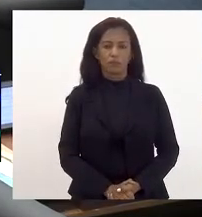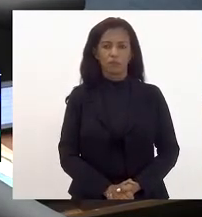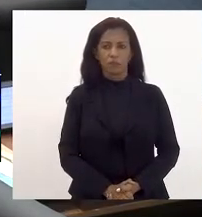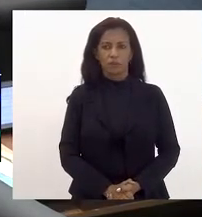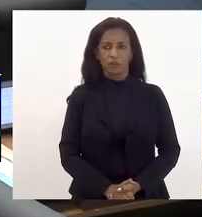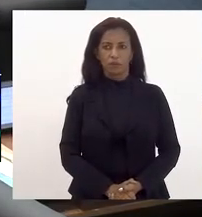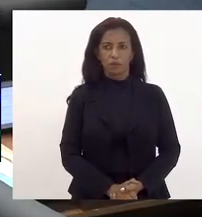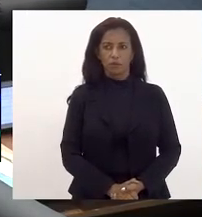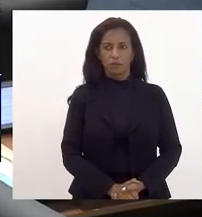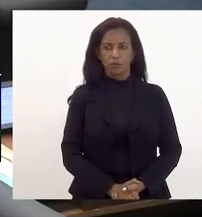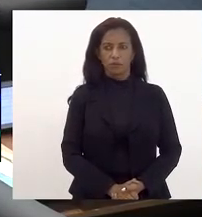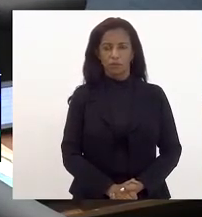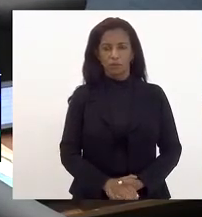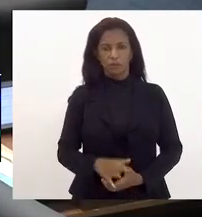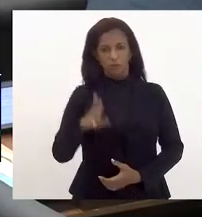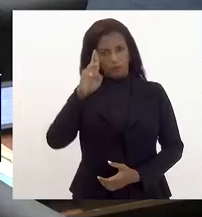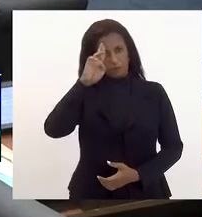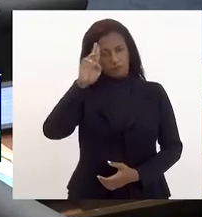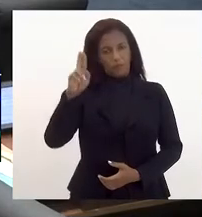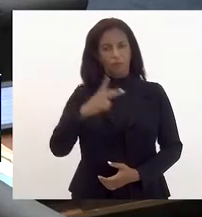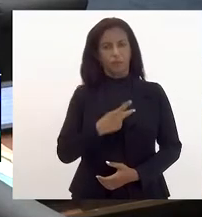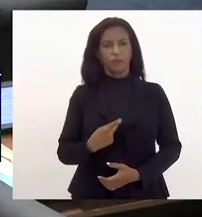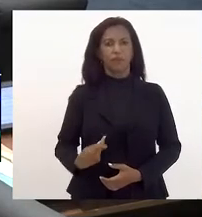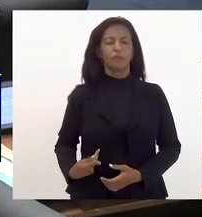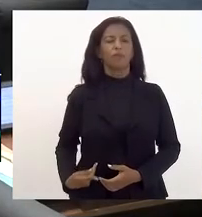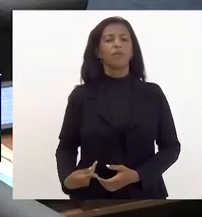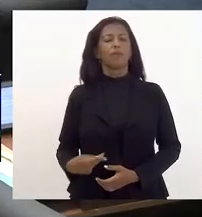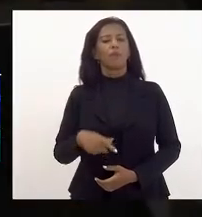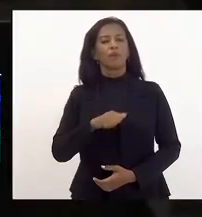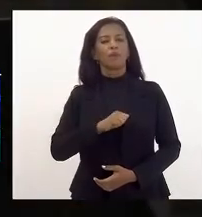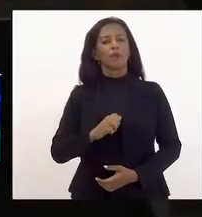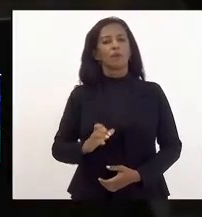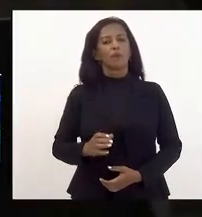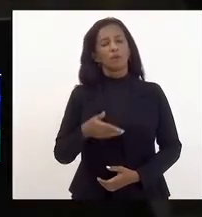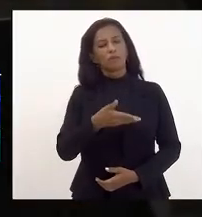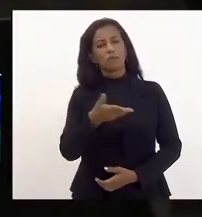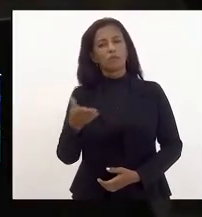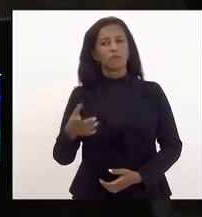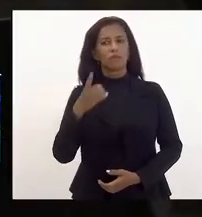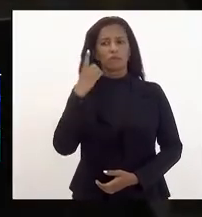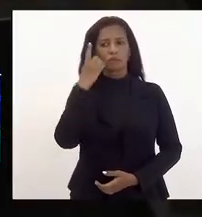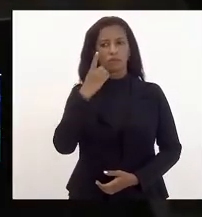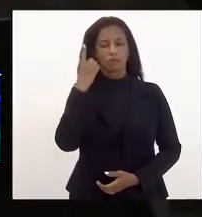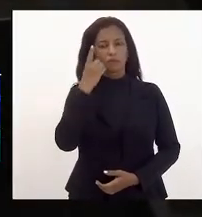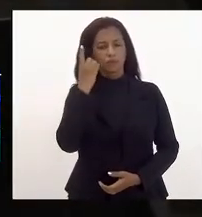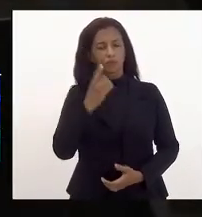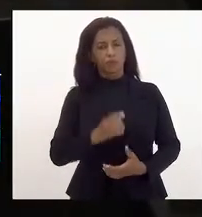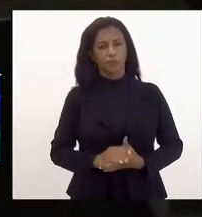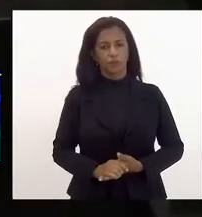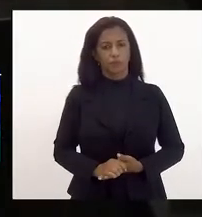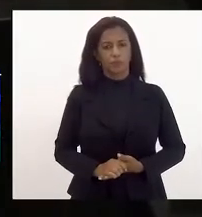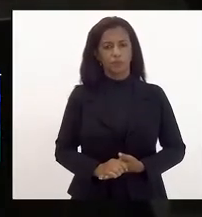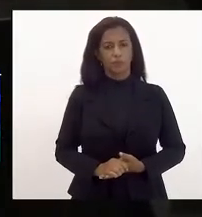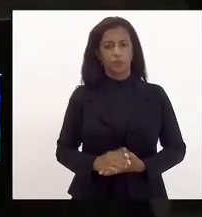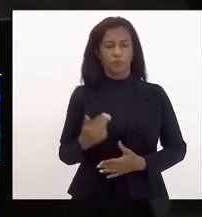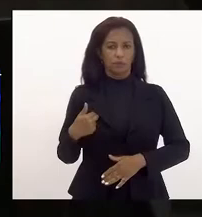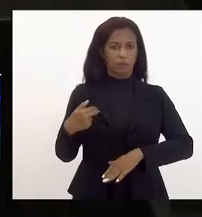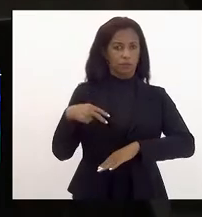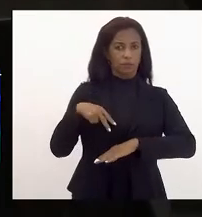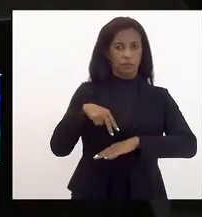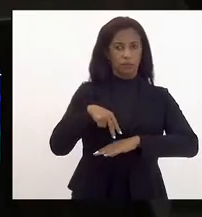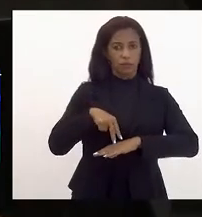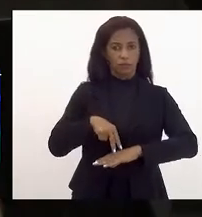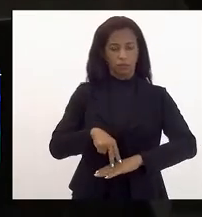senhor presidente, deputado André Ceciliano, senhoras deputadas, senhores deputados, assumo a tribuna